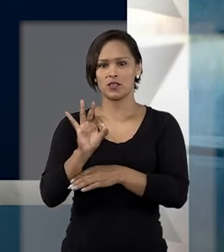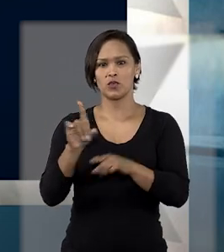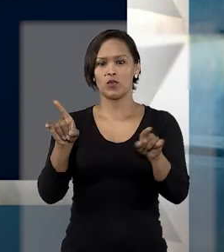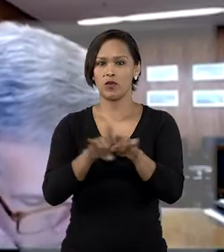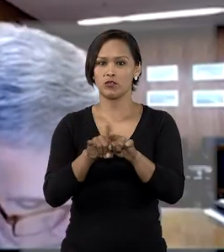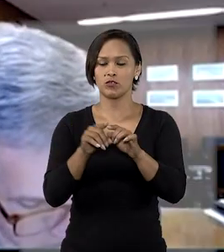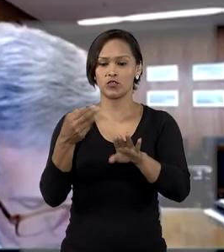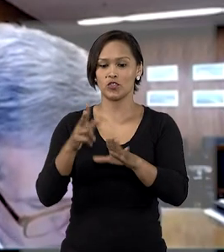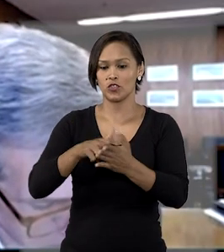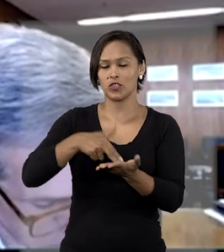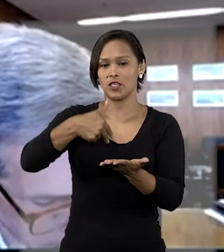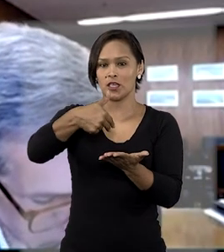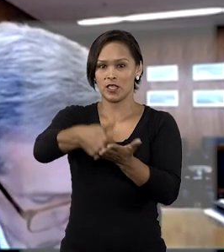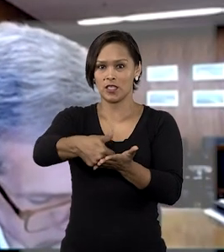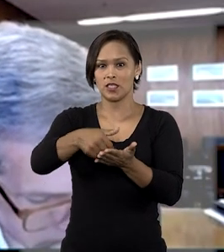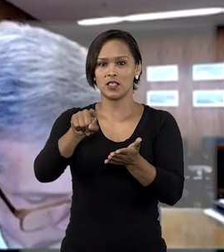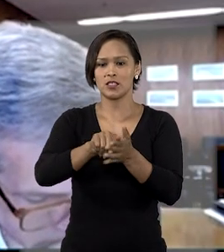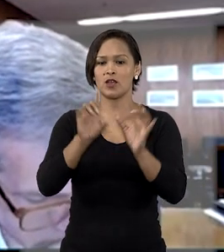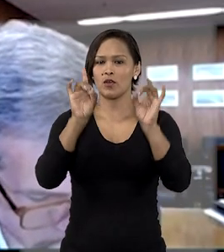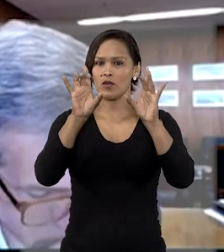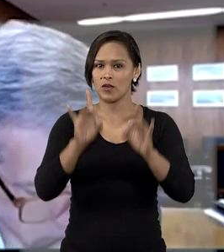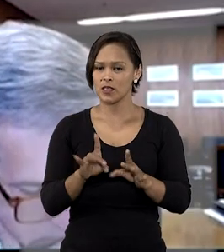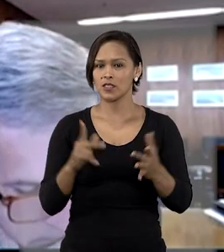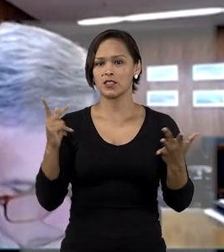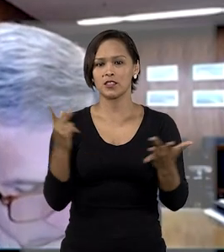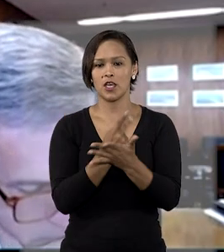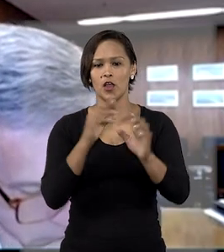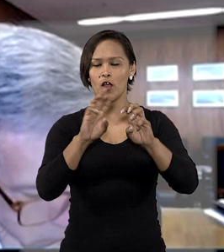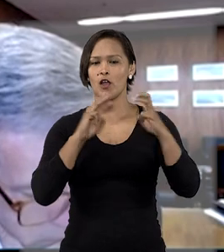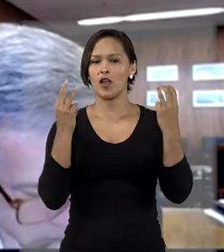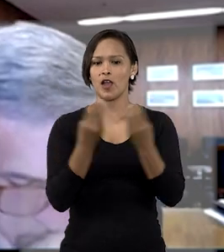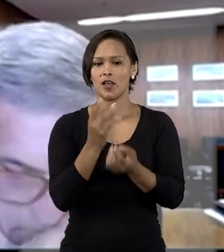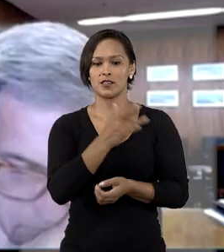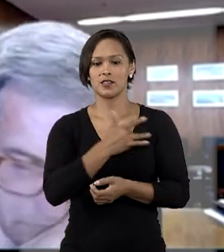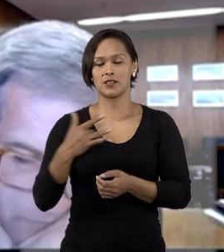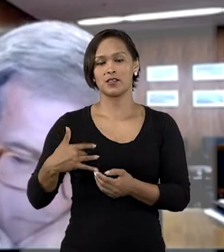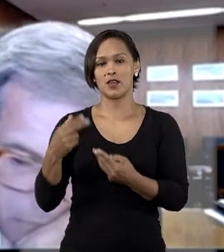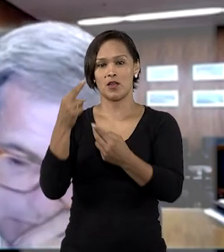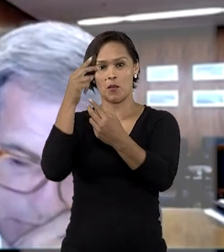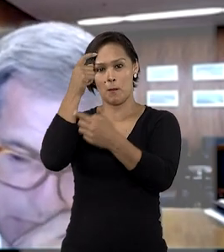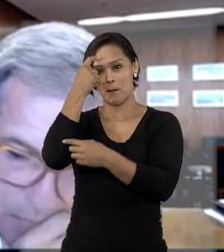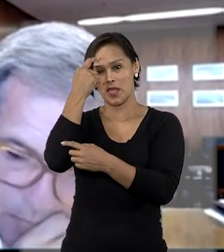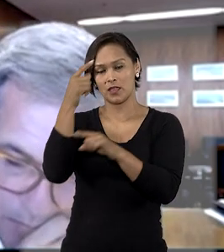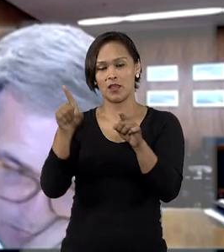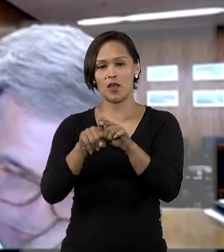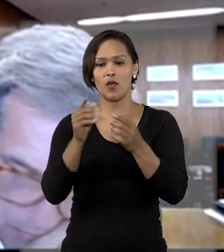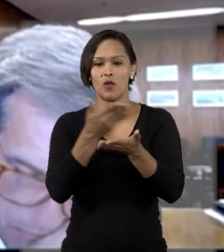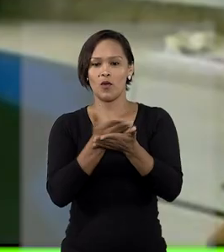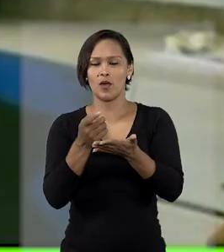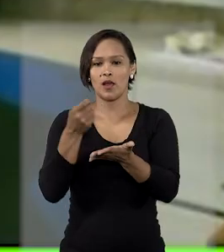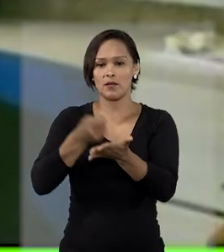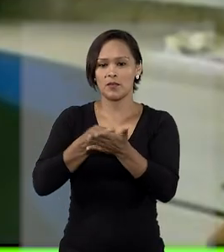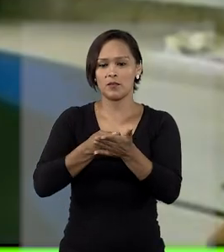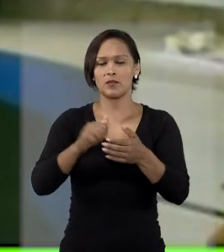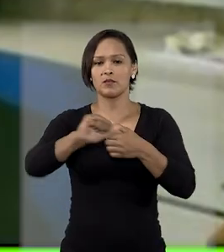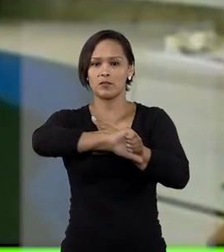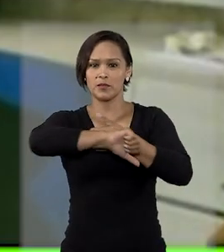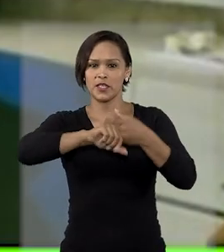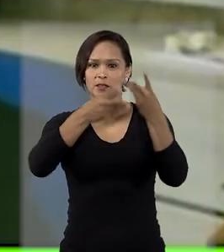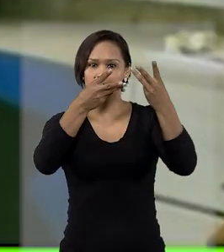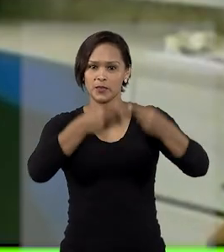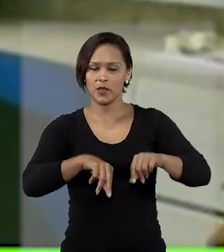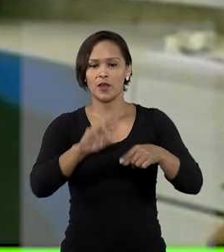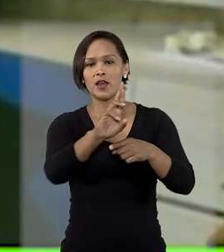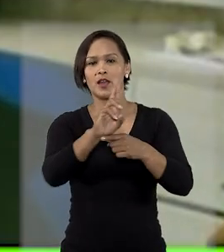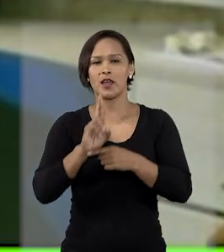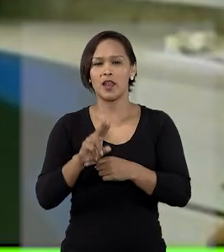internação, com exceção dos eventos relacionados à saúde mental. Quanto à compensação por dano moral, a relatora lembrou